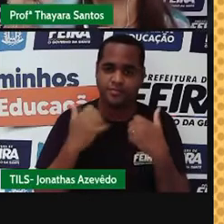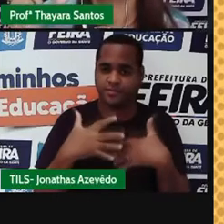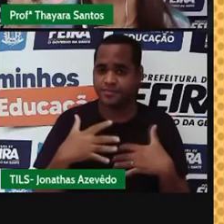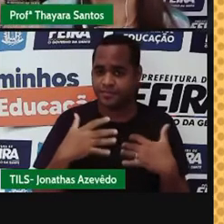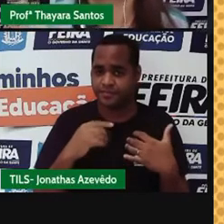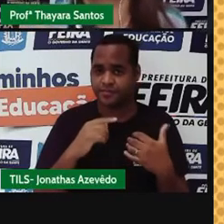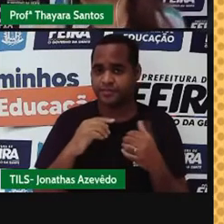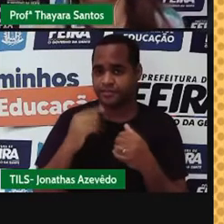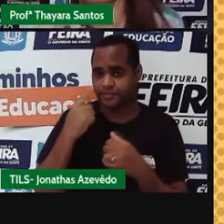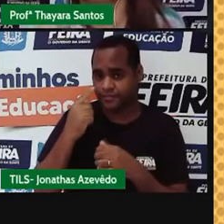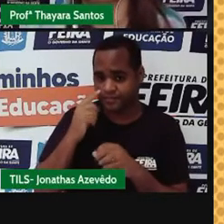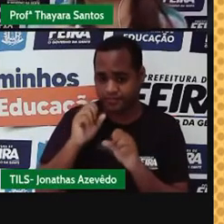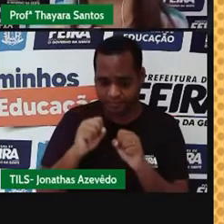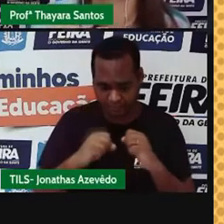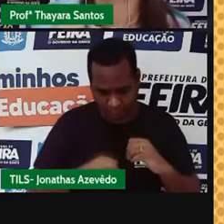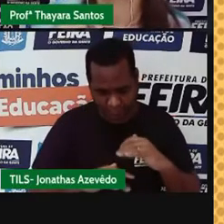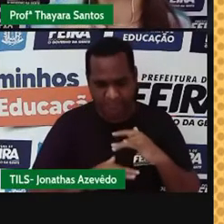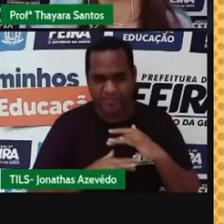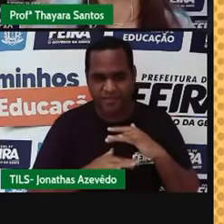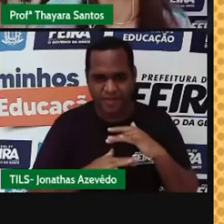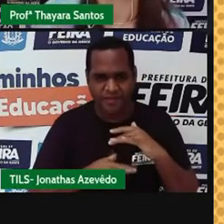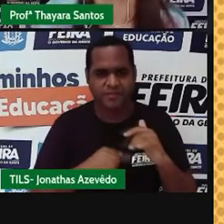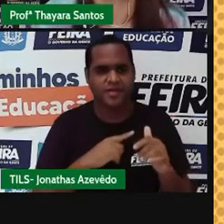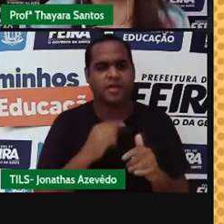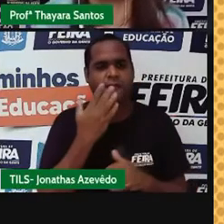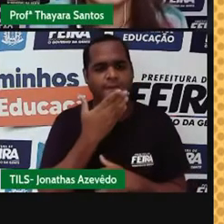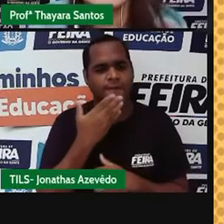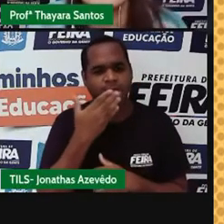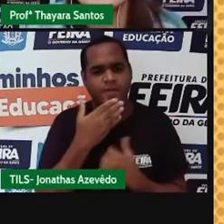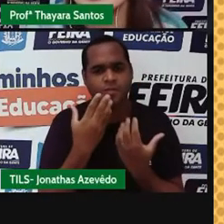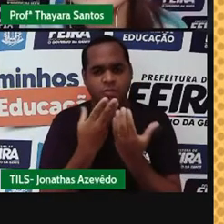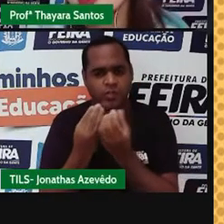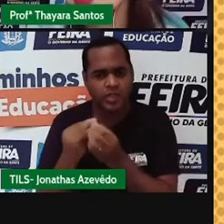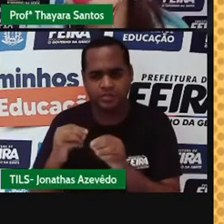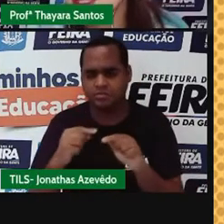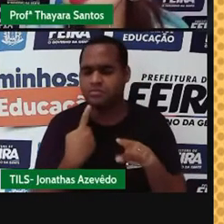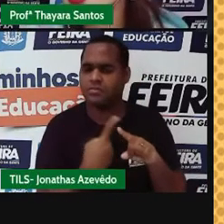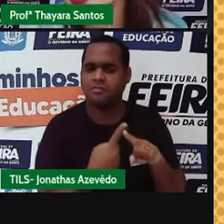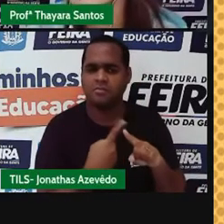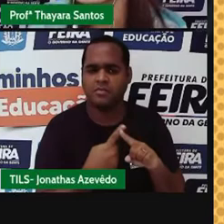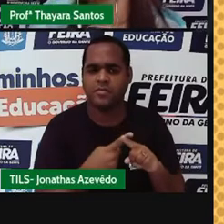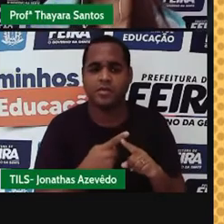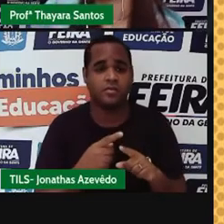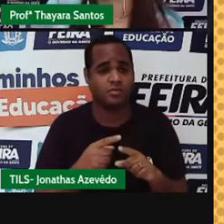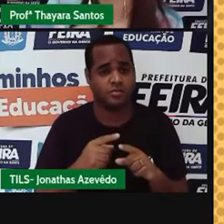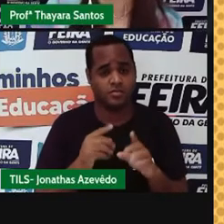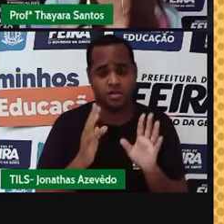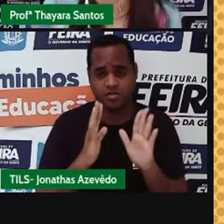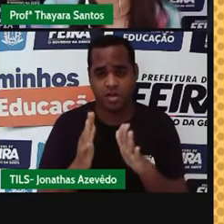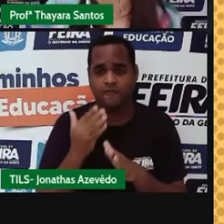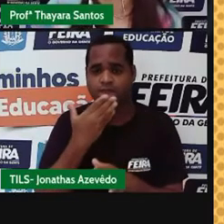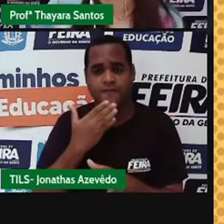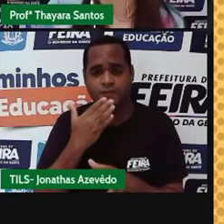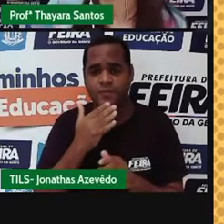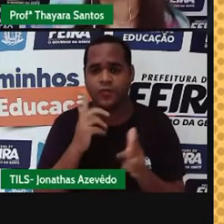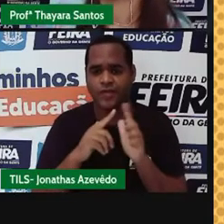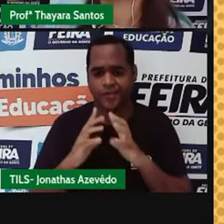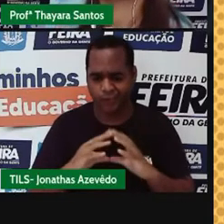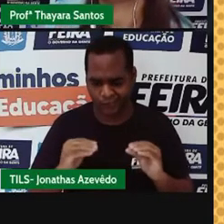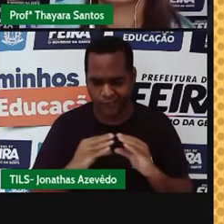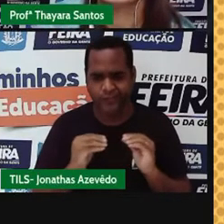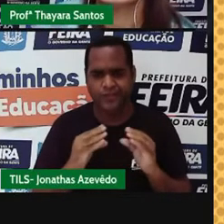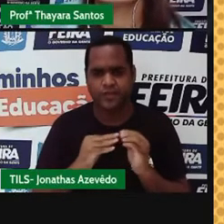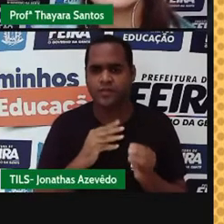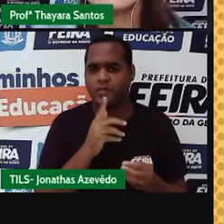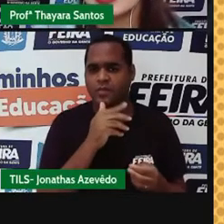volta, tem um monte de açúcar no fundo do copo ou no fundo da jarra. Por que isso acontece, já que o açúcar consegue se dissolver na